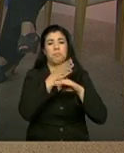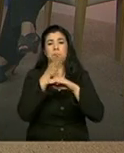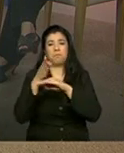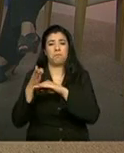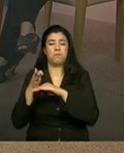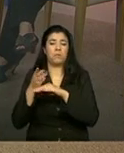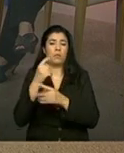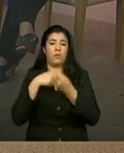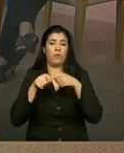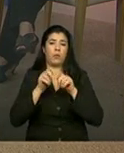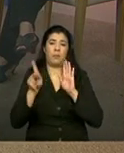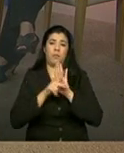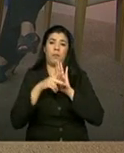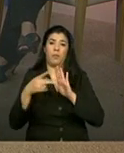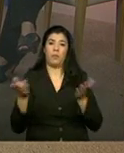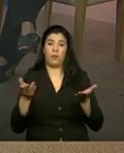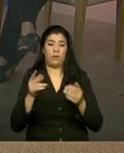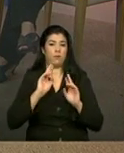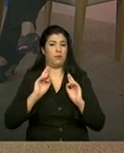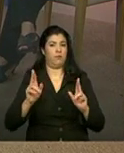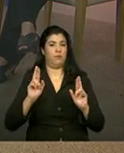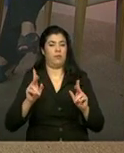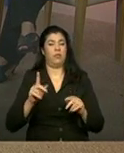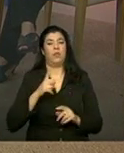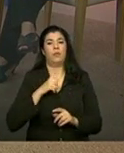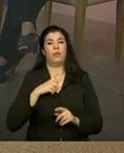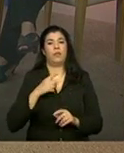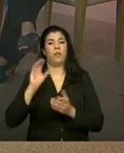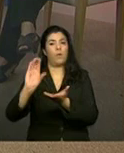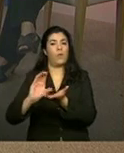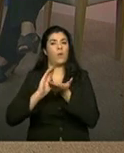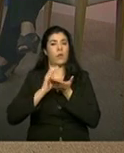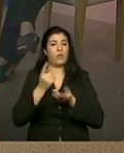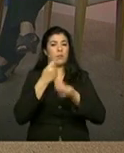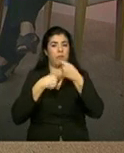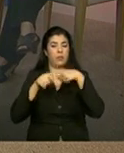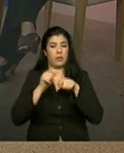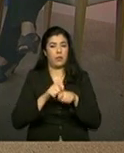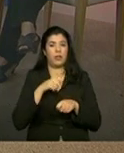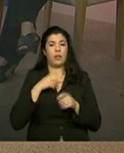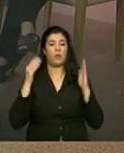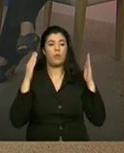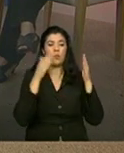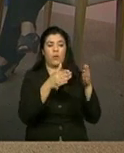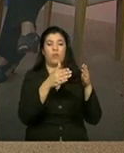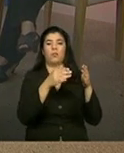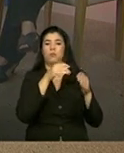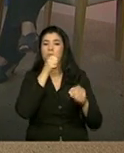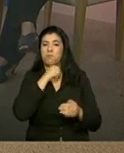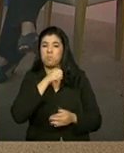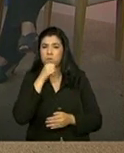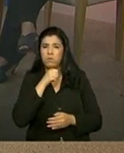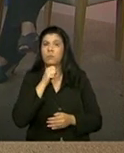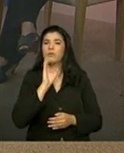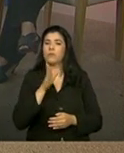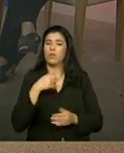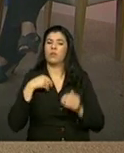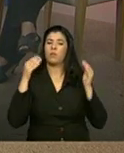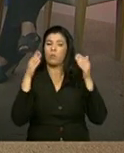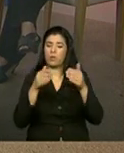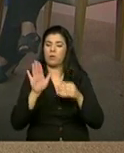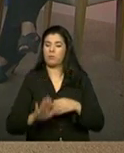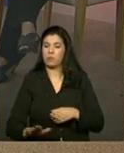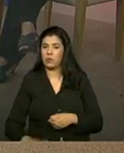cofinanciamento, hoje ele atende a demanda que ele tem, se ele tem, é idoso, ele vai atender o idoso, se é criança